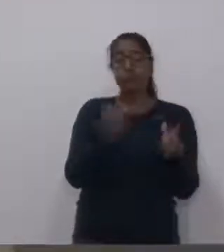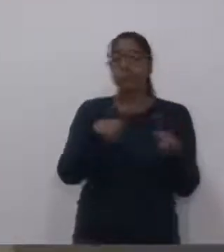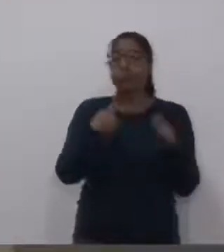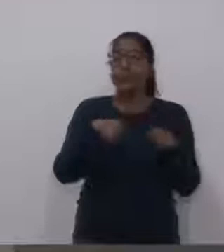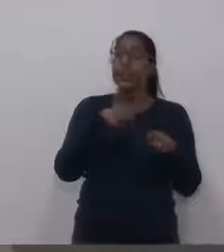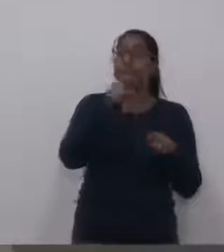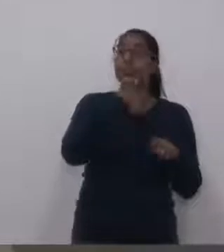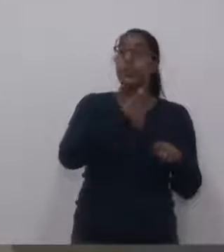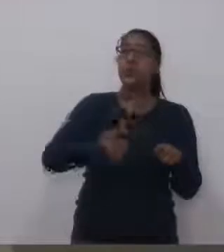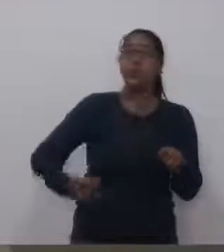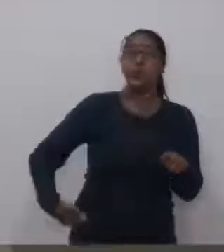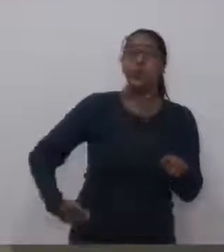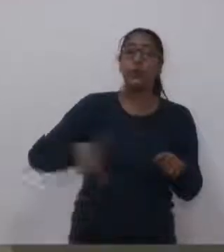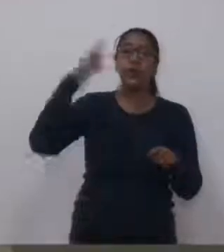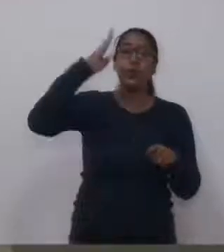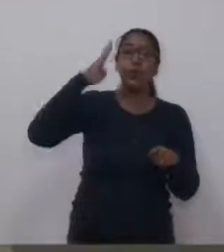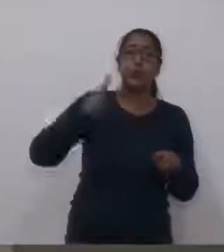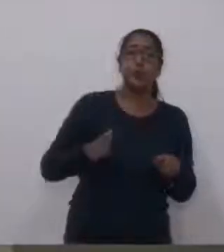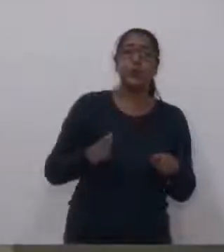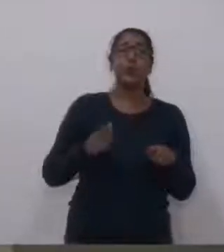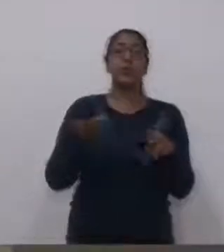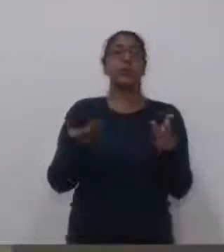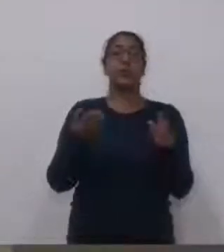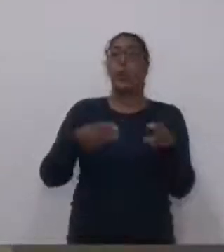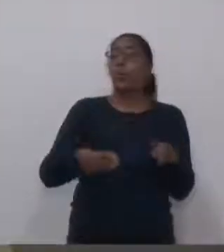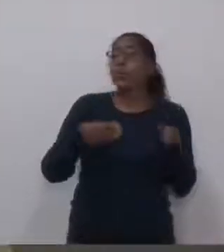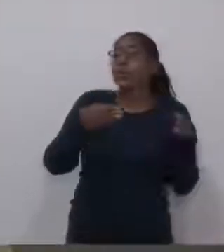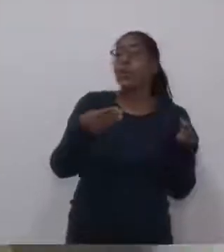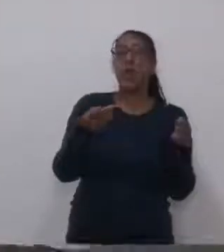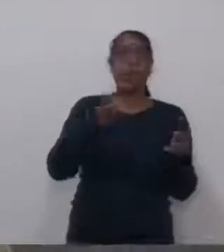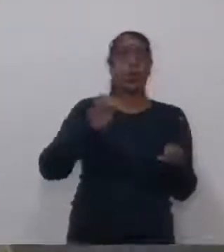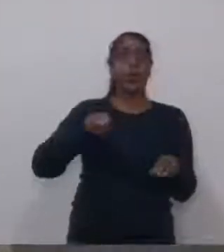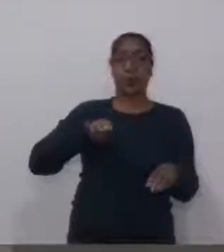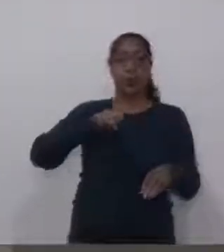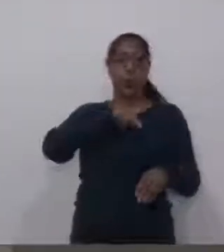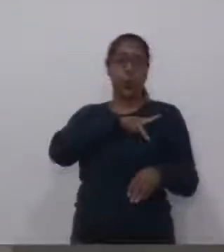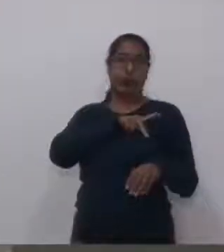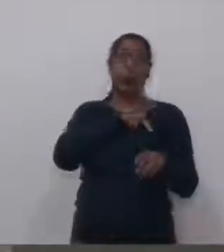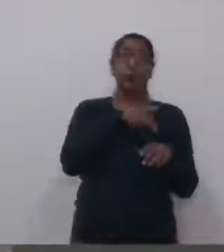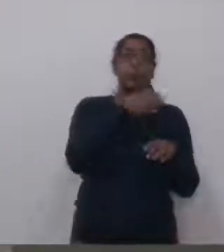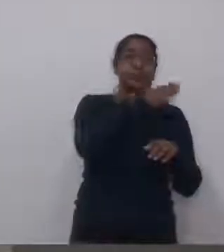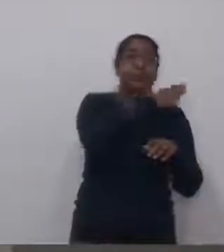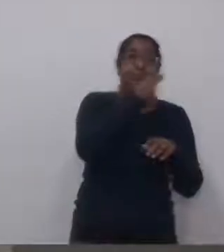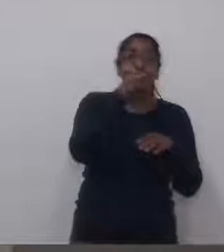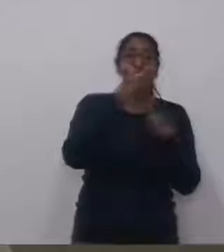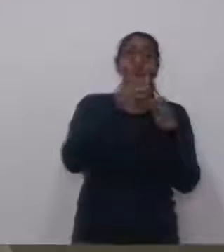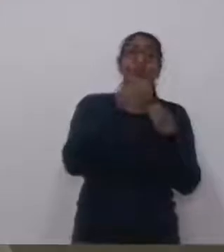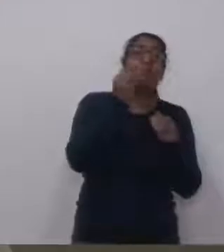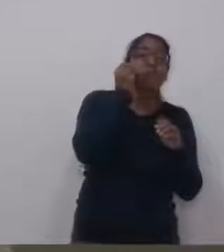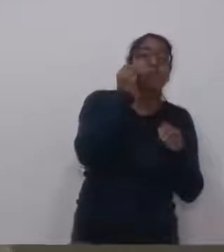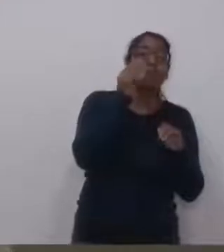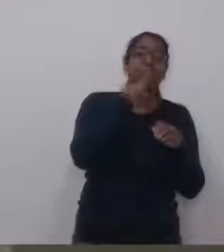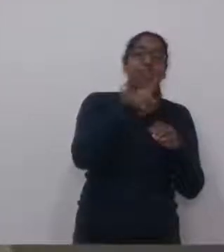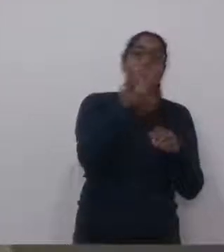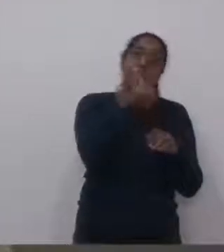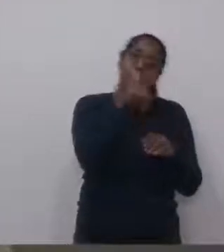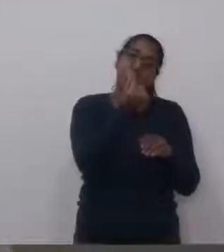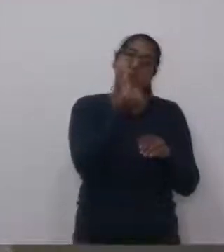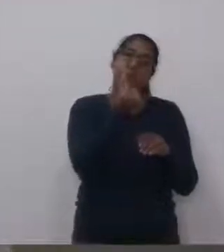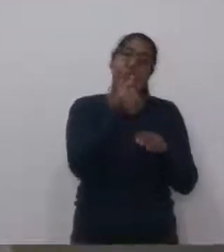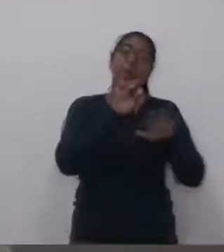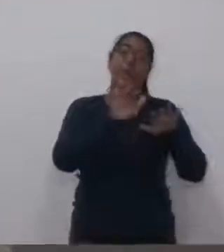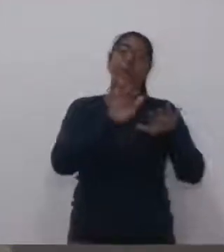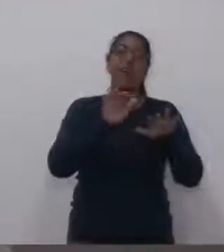Secretaria de Cultura do Estado, no Ministério da Cultura, enfim, ir em todas as áreas buscar recursos, mas a gente não pode